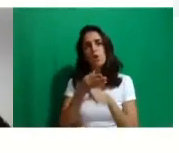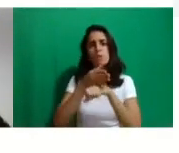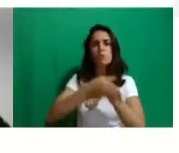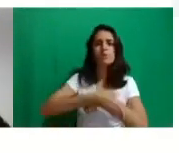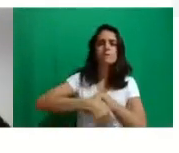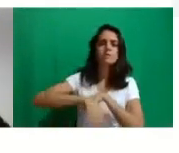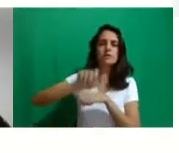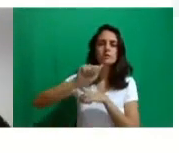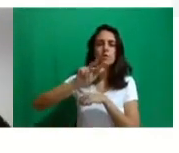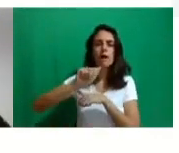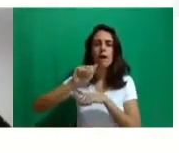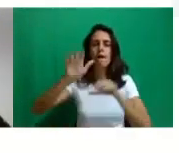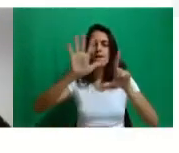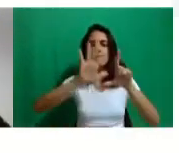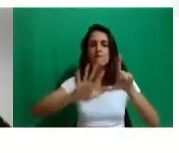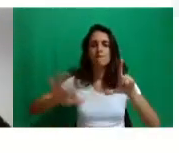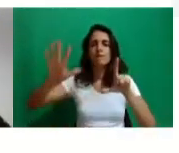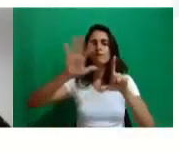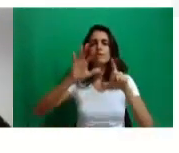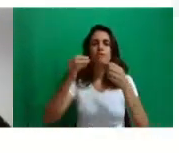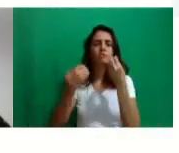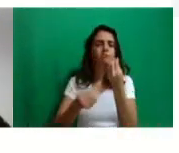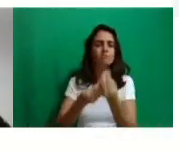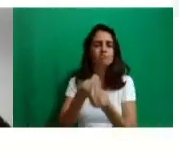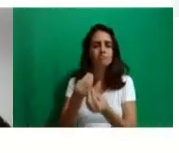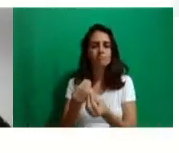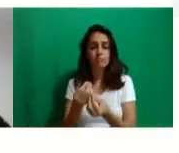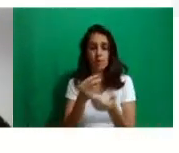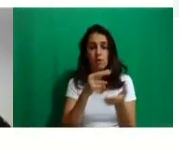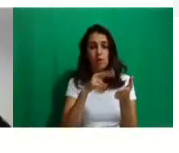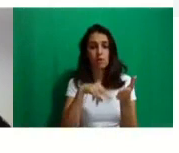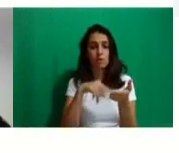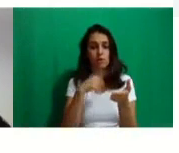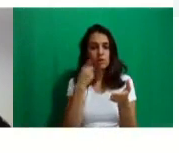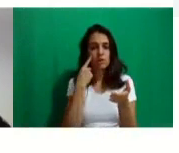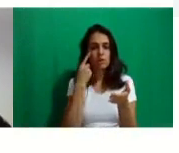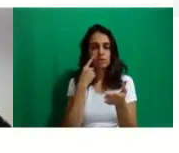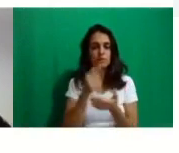Como é... Deixa eu ler as perguntas para vocês aqui, para ficar bem.